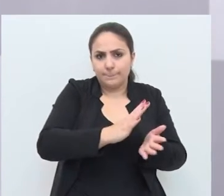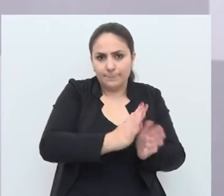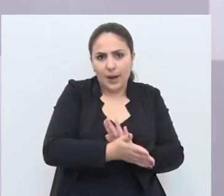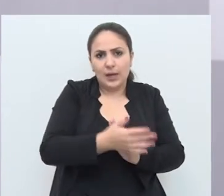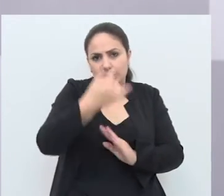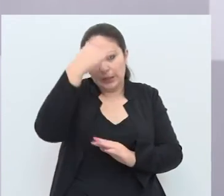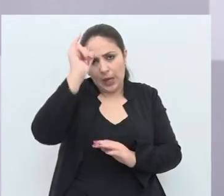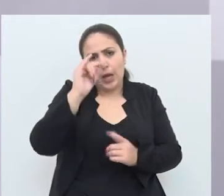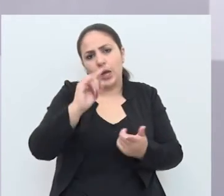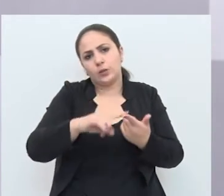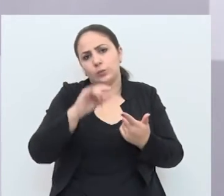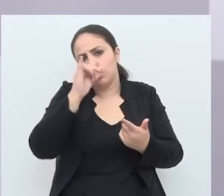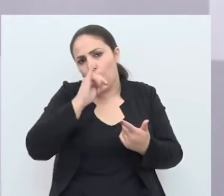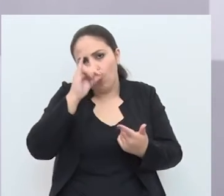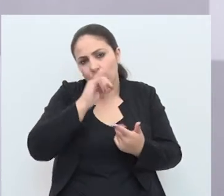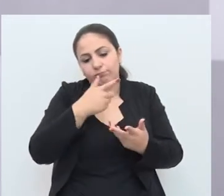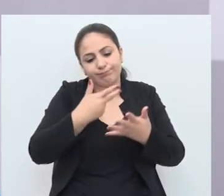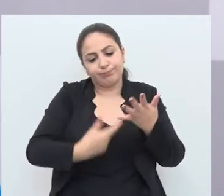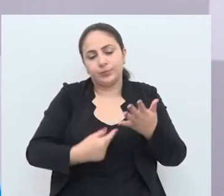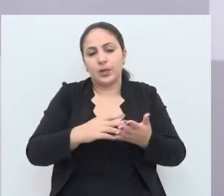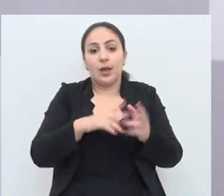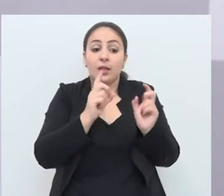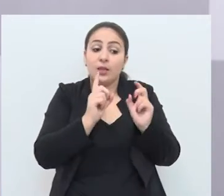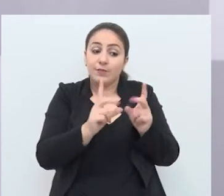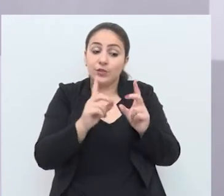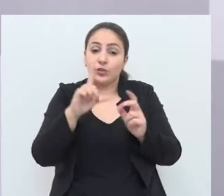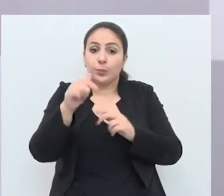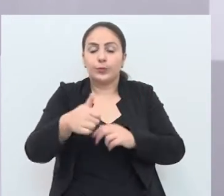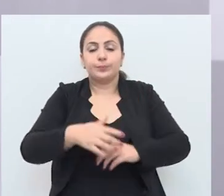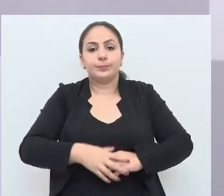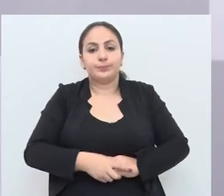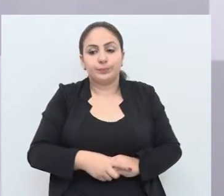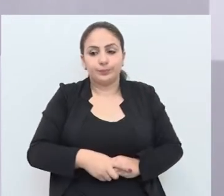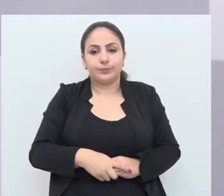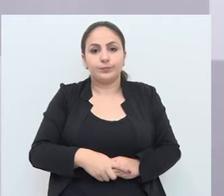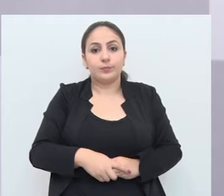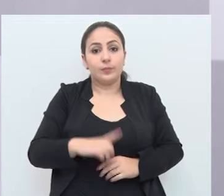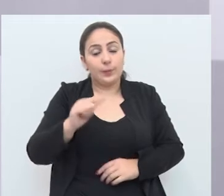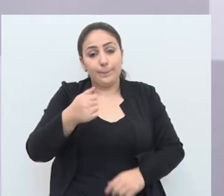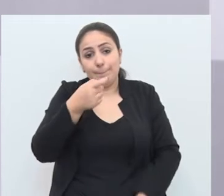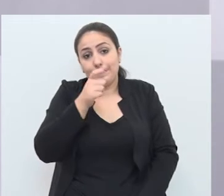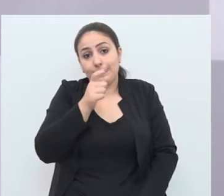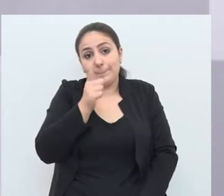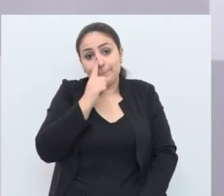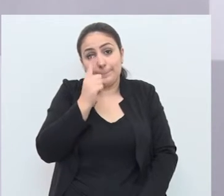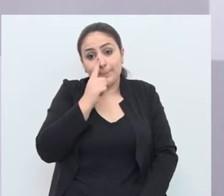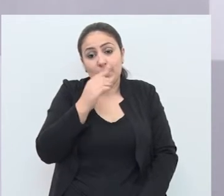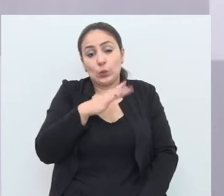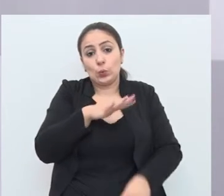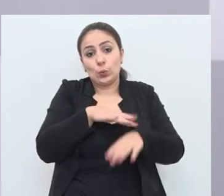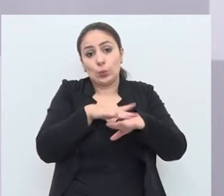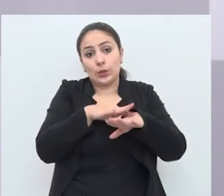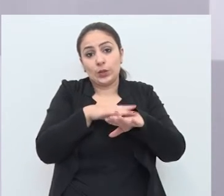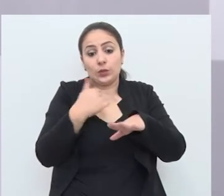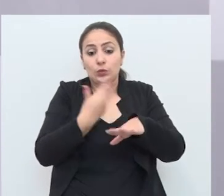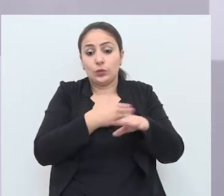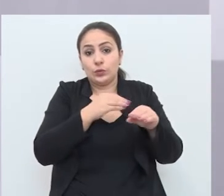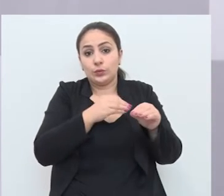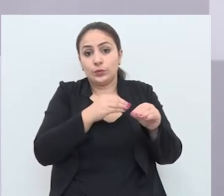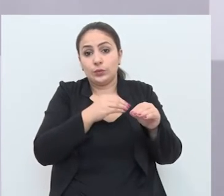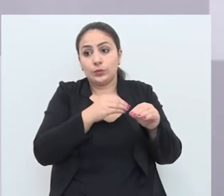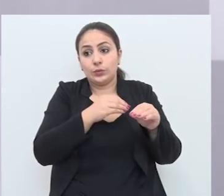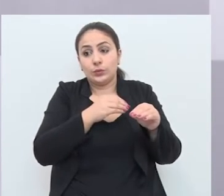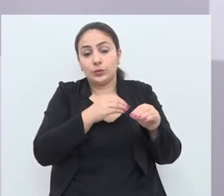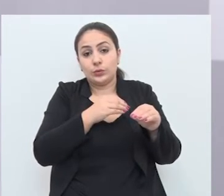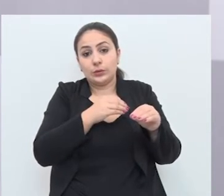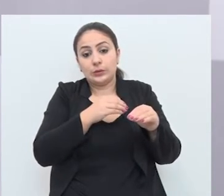compra e venda de gado, de porco, coisa assim, e vendia, né? Depois, mais tarde, aí a minha mãe ficou bem doente, a gente teve que vir para